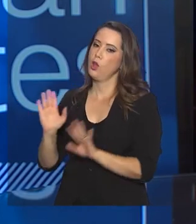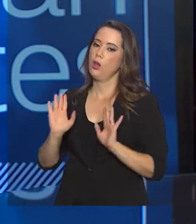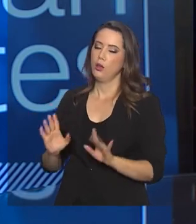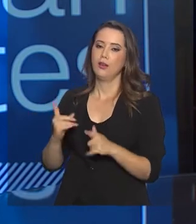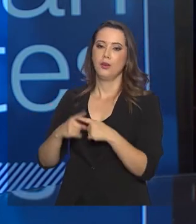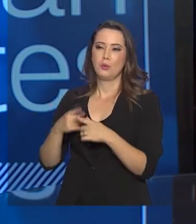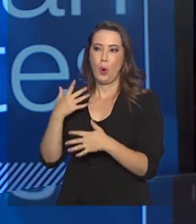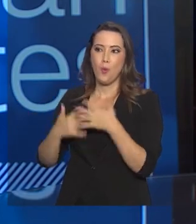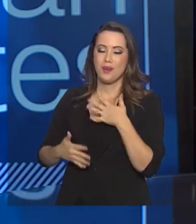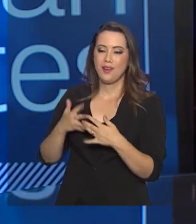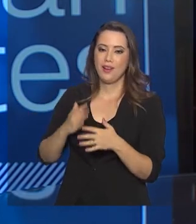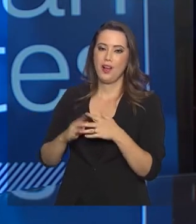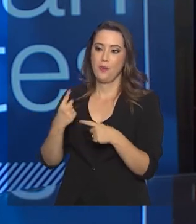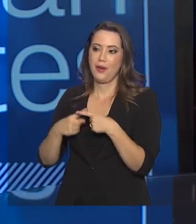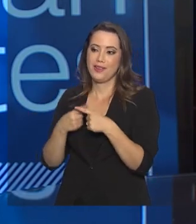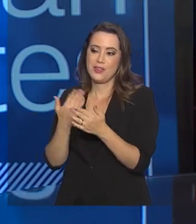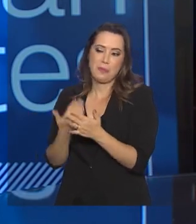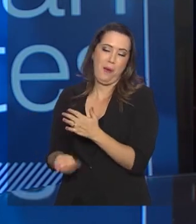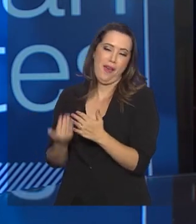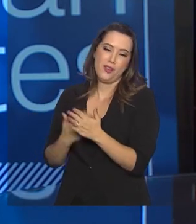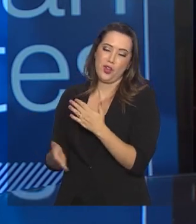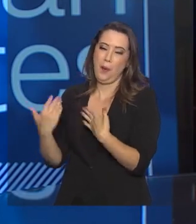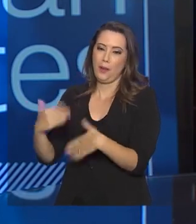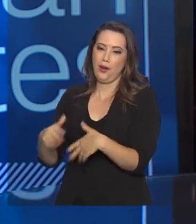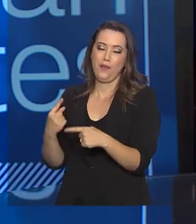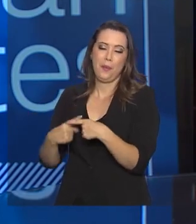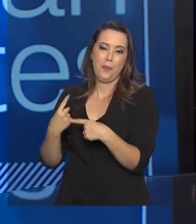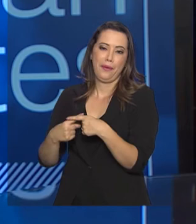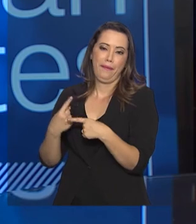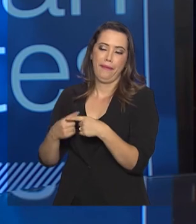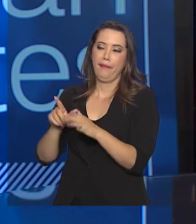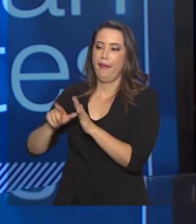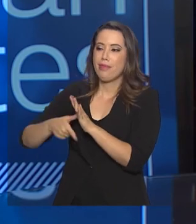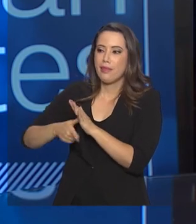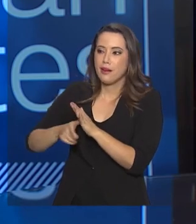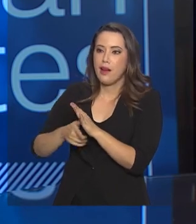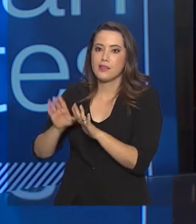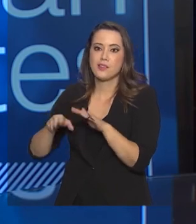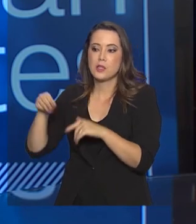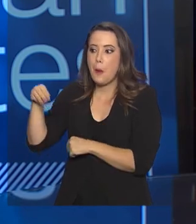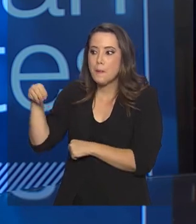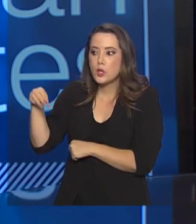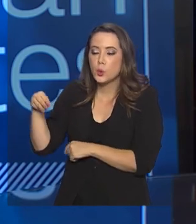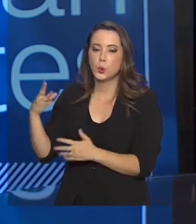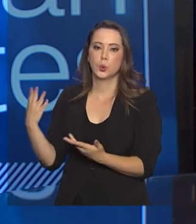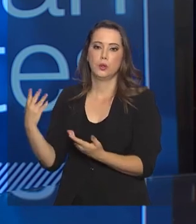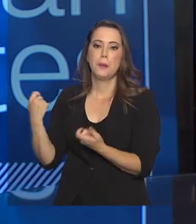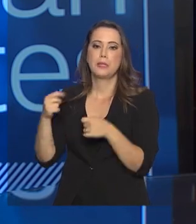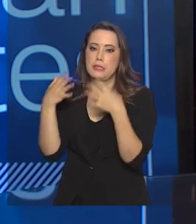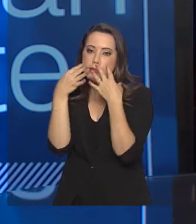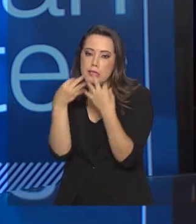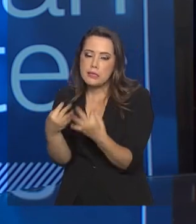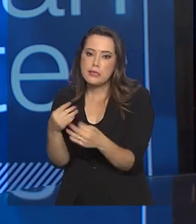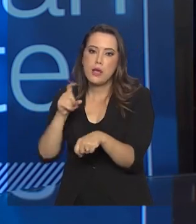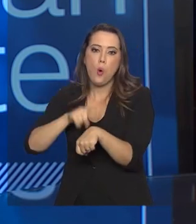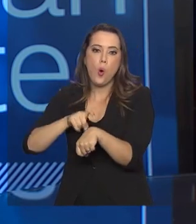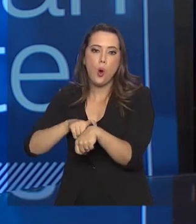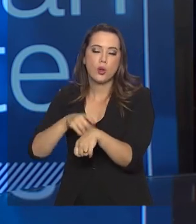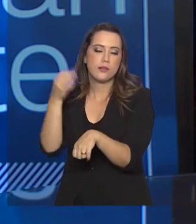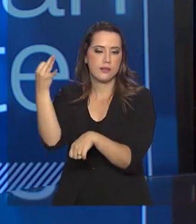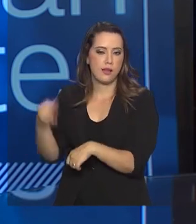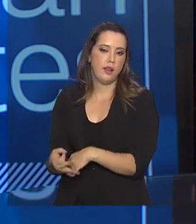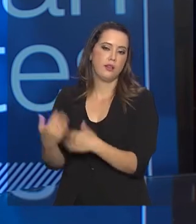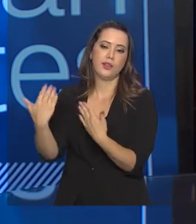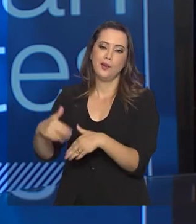complicados, porque muitos perdem a prova justamente por questões de minutos. Tem que estar atento aos horários das provas, né, principalmente